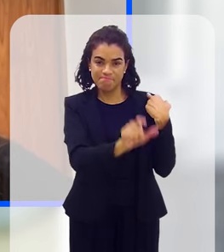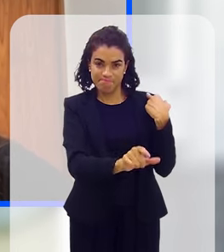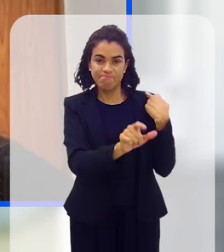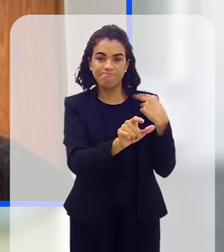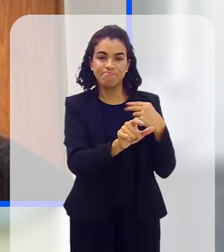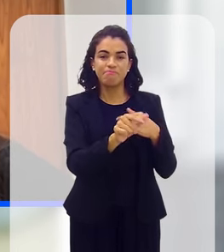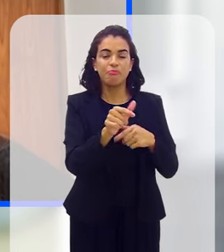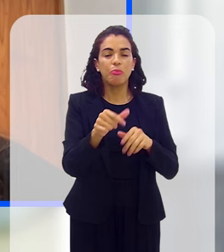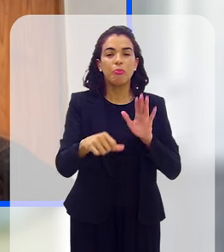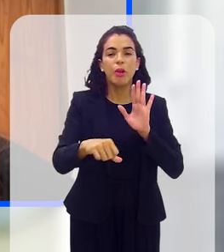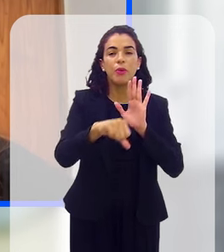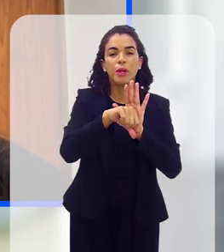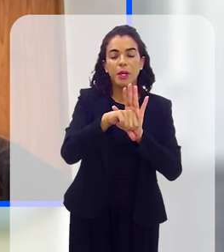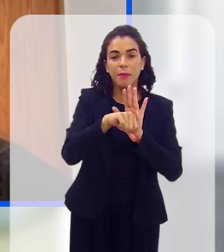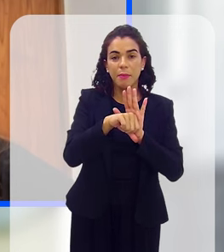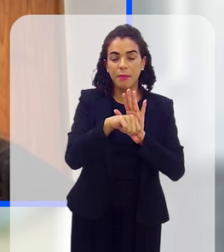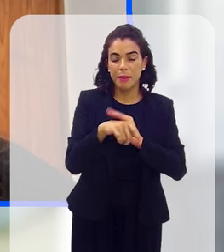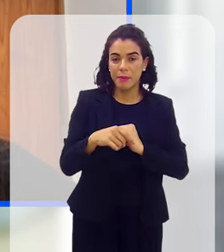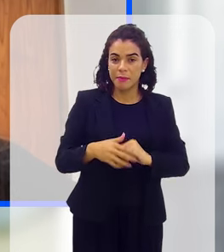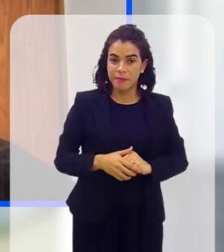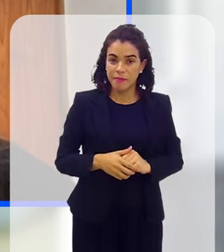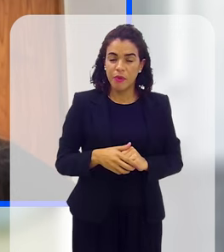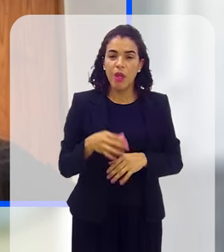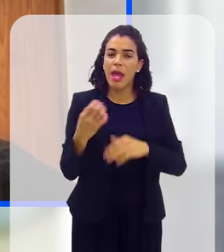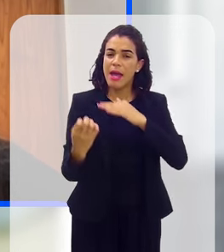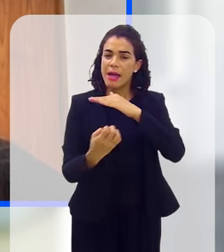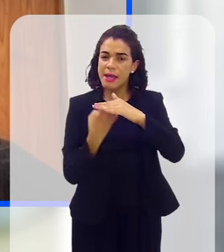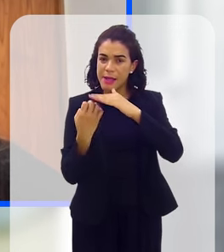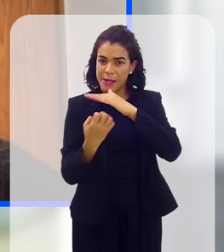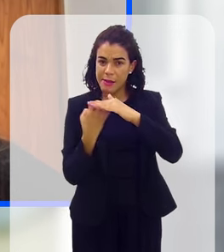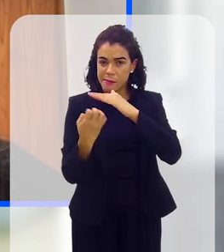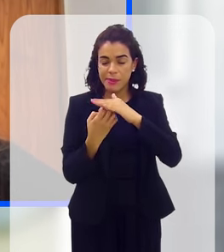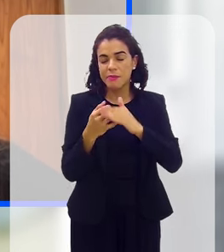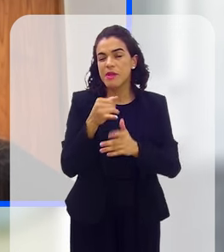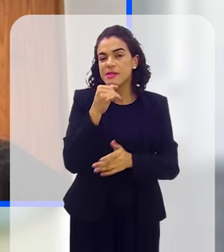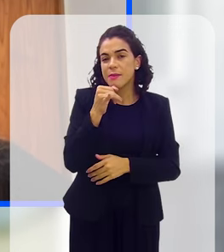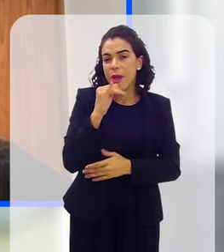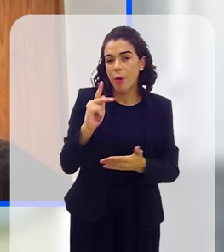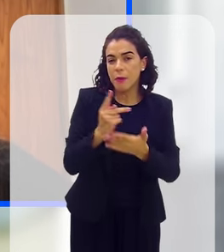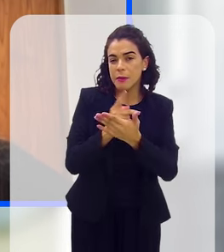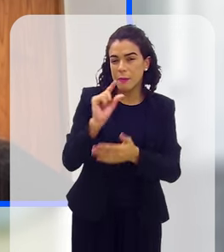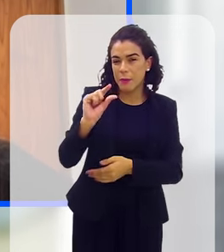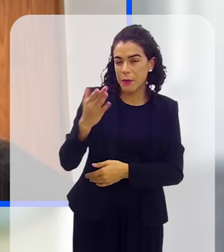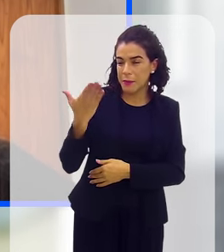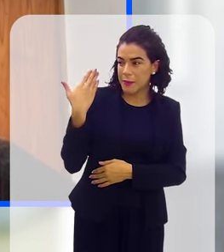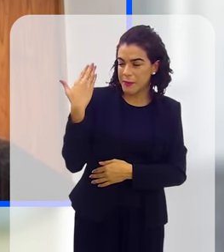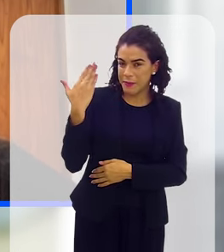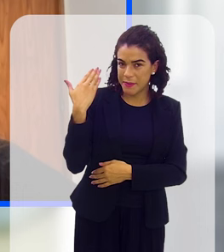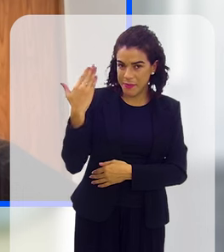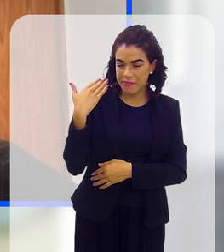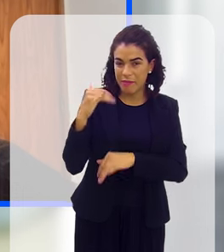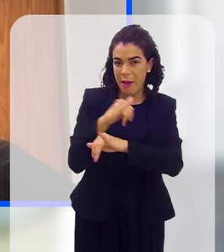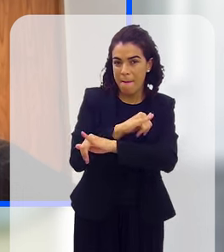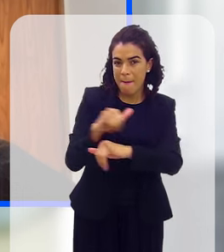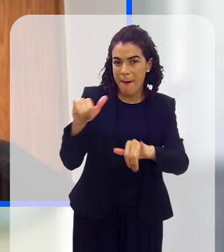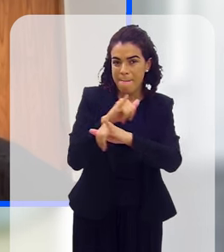por esse crime. A empresa que ela... Vou citar os casos recentes aqui, que foram mais divulgados pela